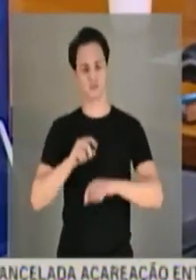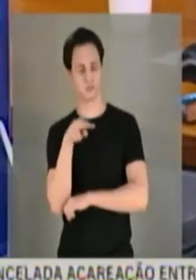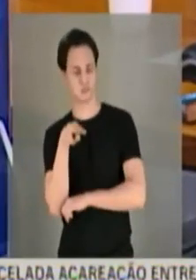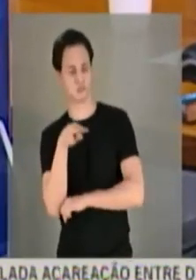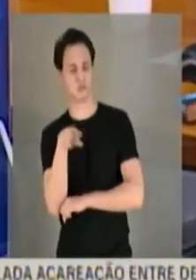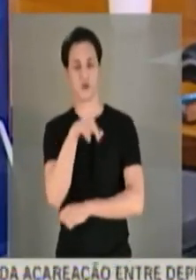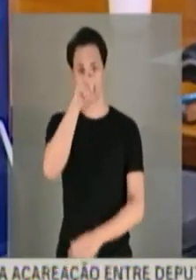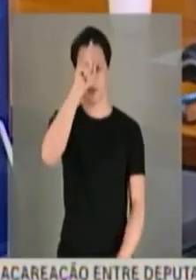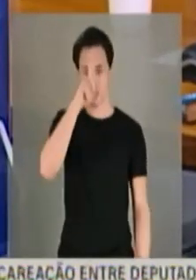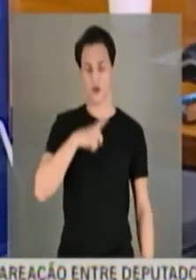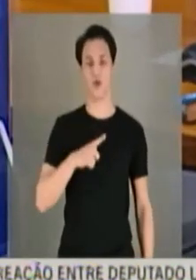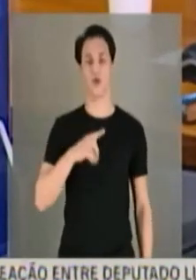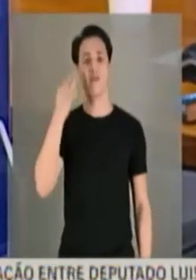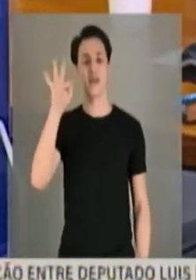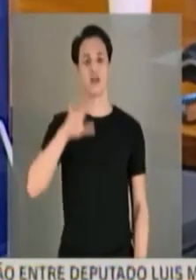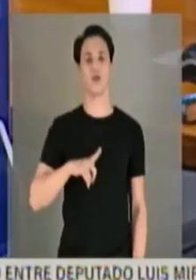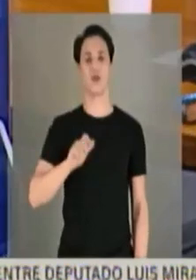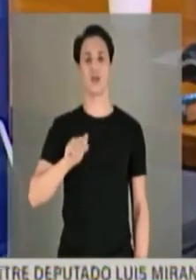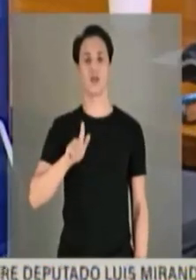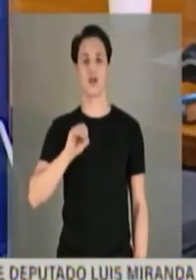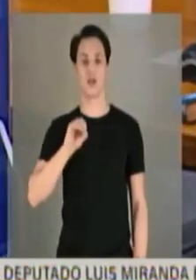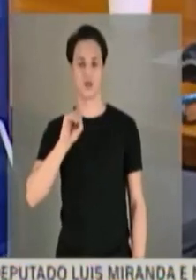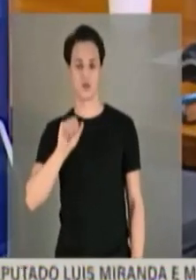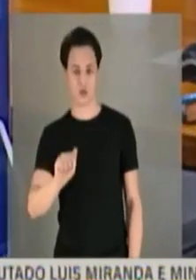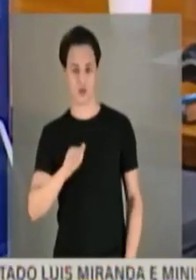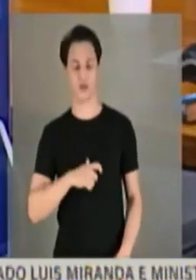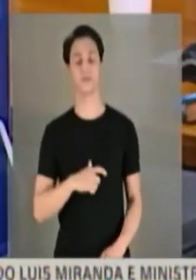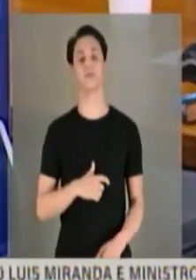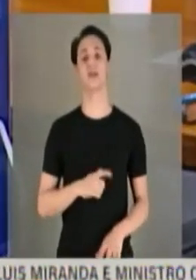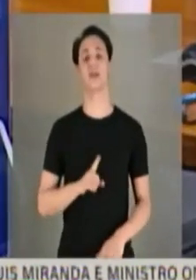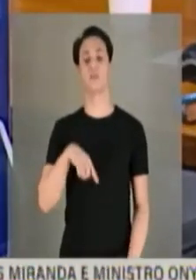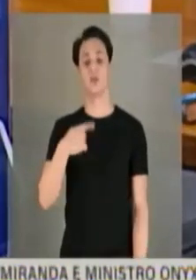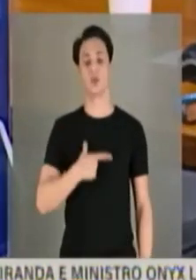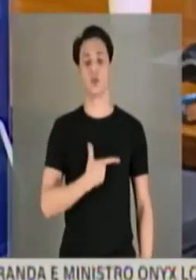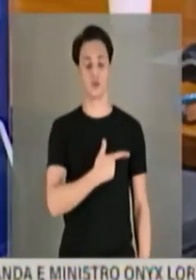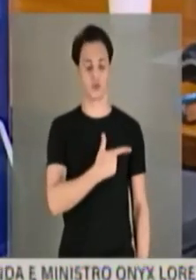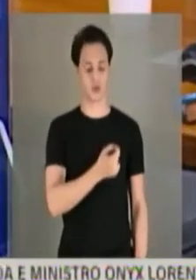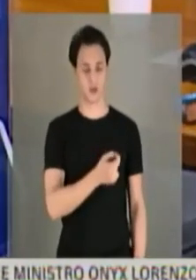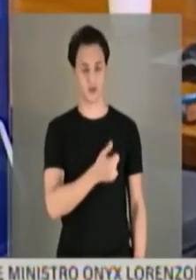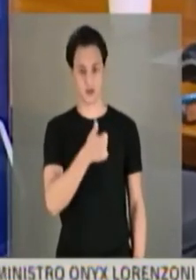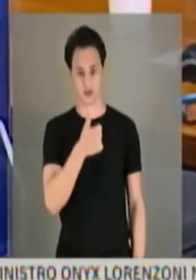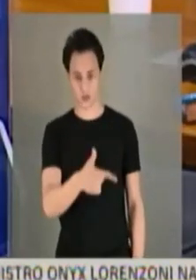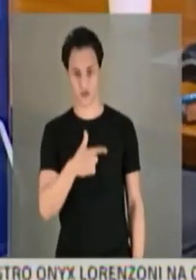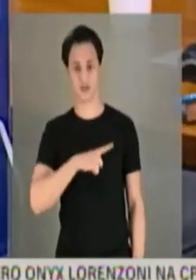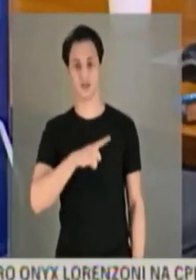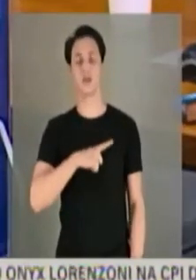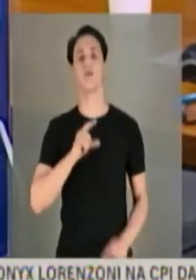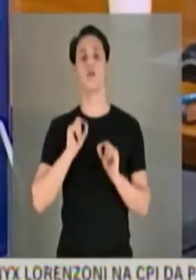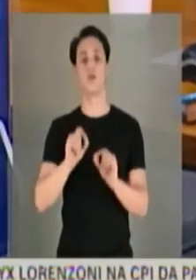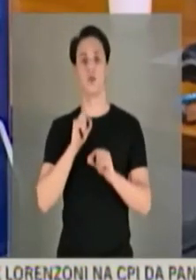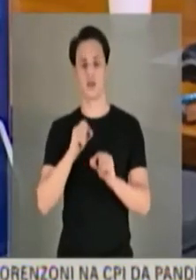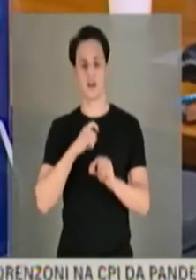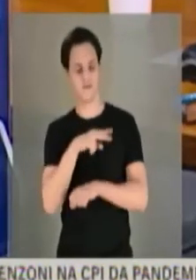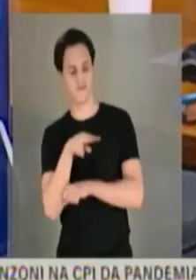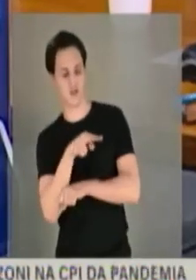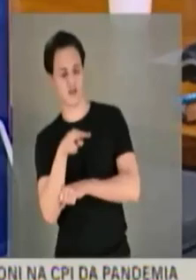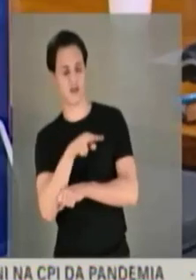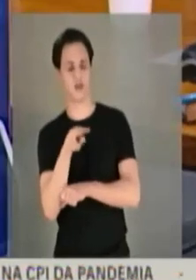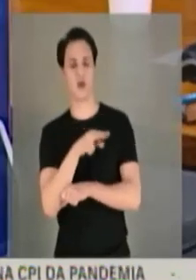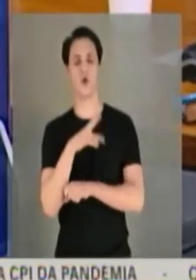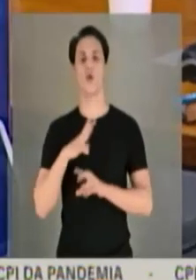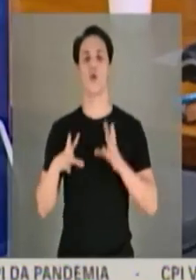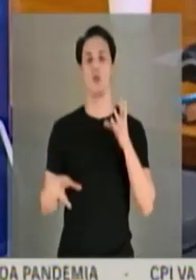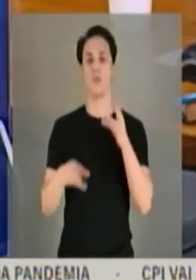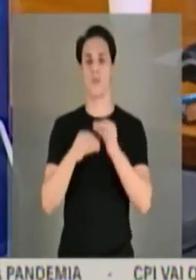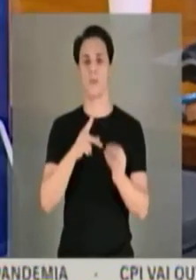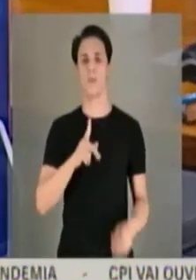e no DGH, que eu não sei o que é. Vou pulando. 2012, adicional de plantão e hospital do Rio de Janeiro. Transplantes do